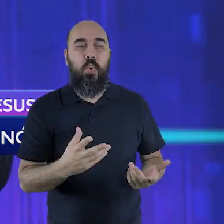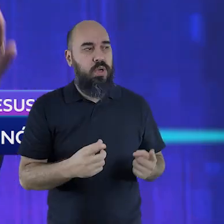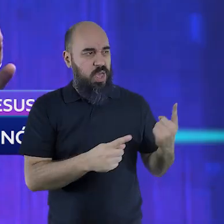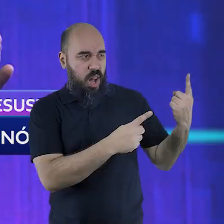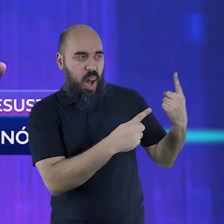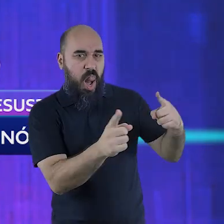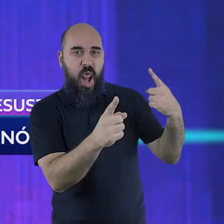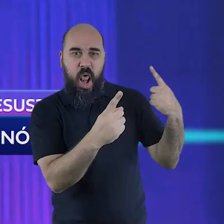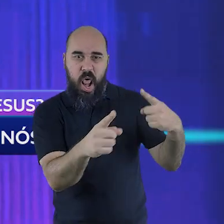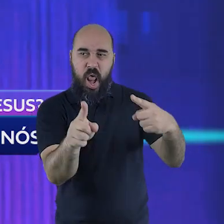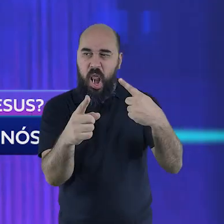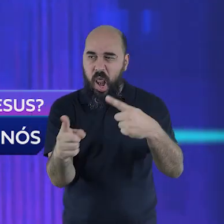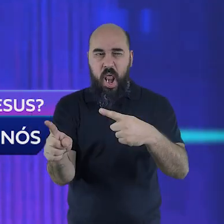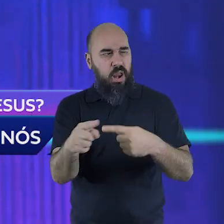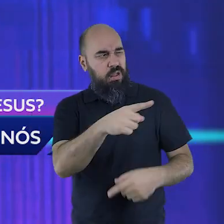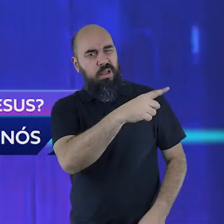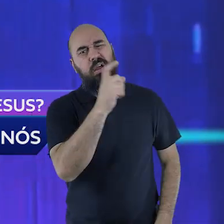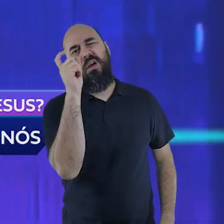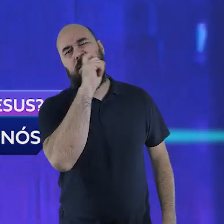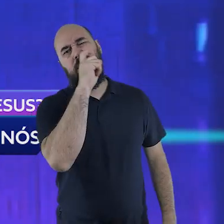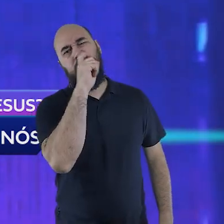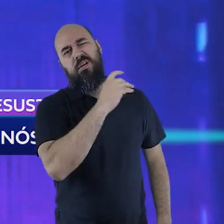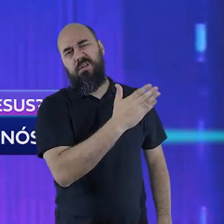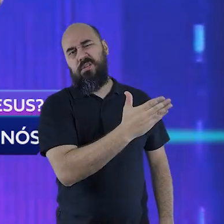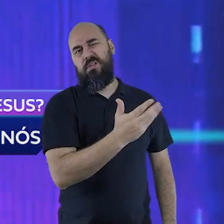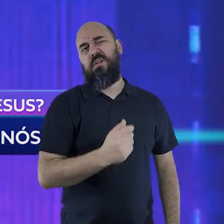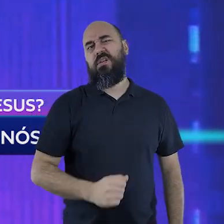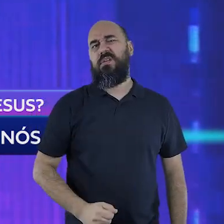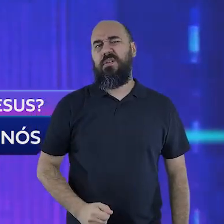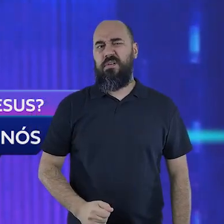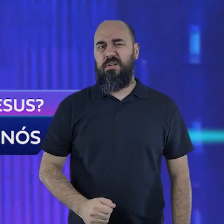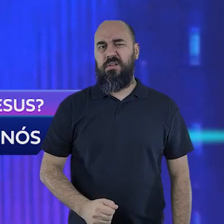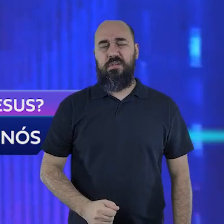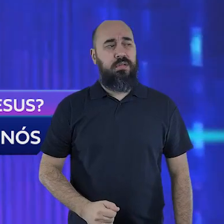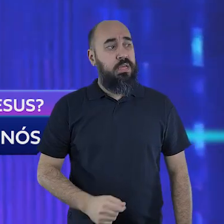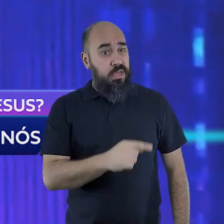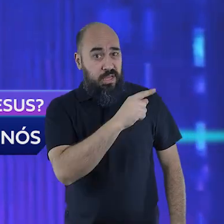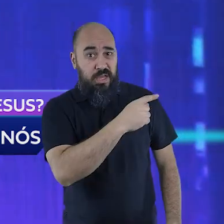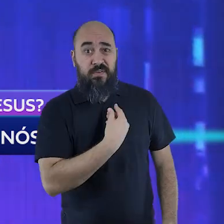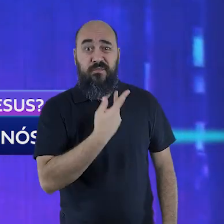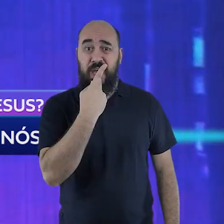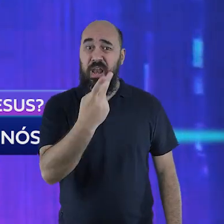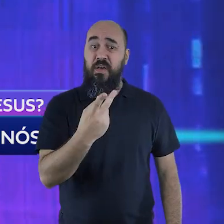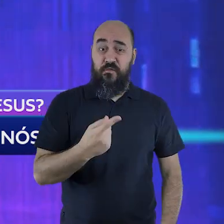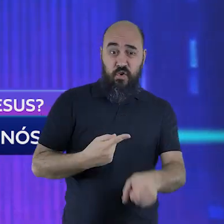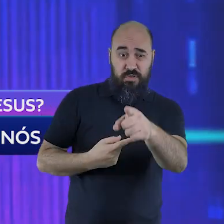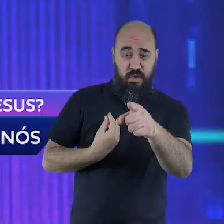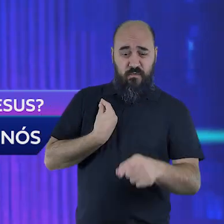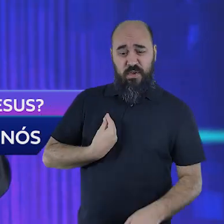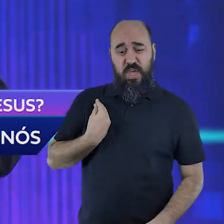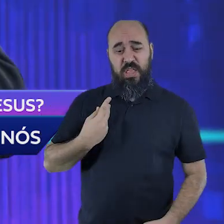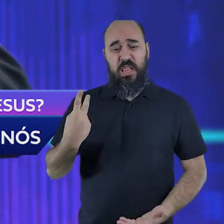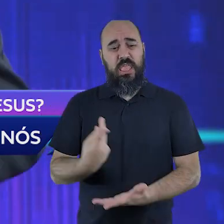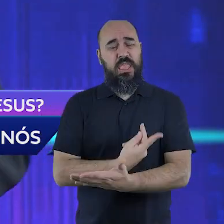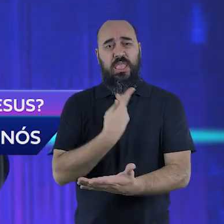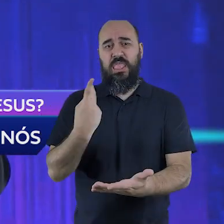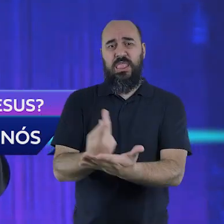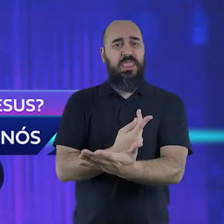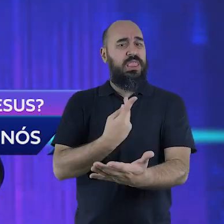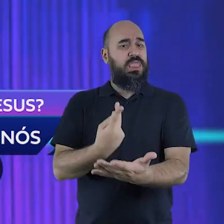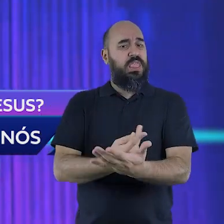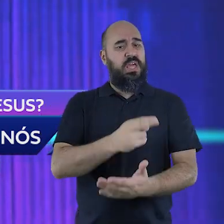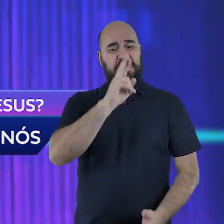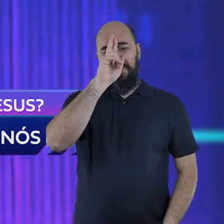Não acredite na mentira que às vezes chega até o seu ouvido dizendo que a sua vida é um erro. Que você é um